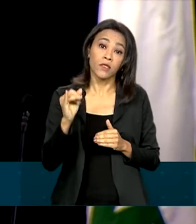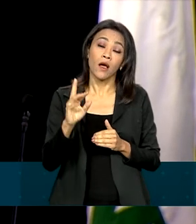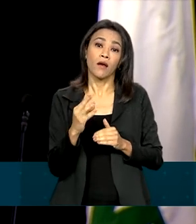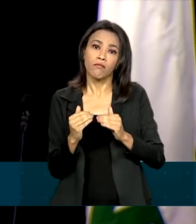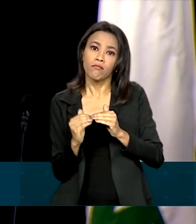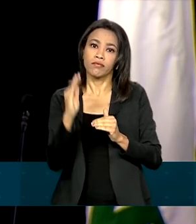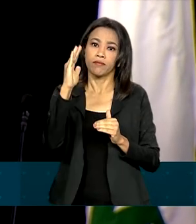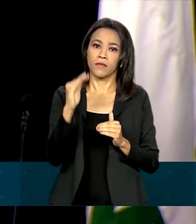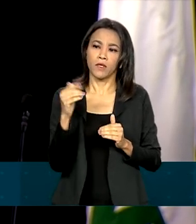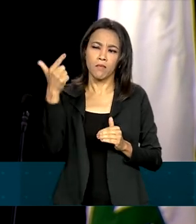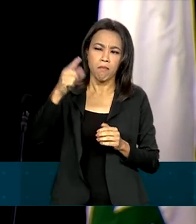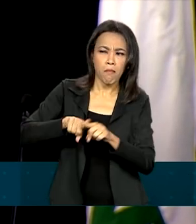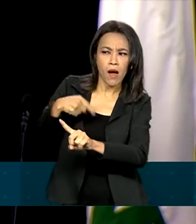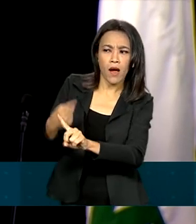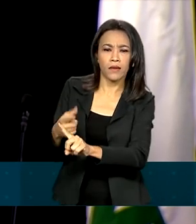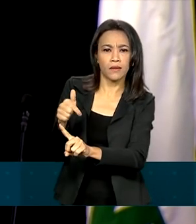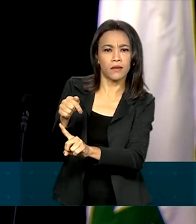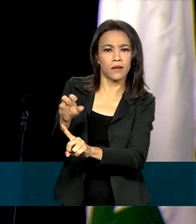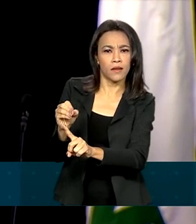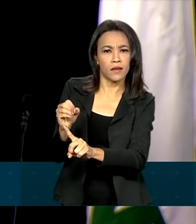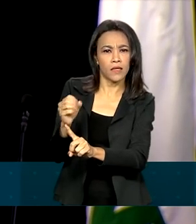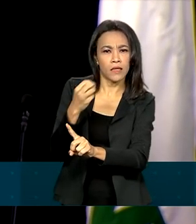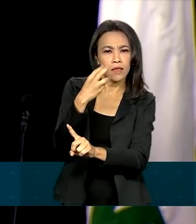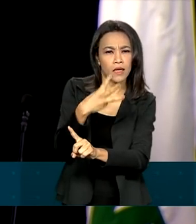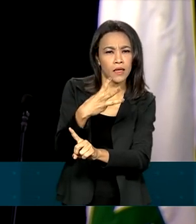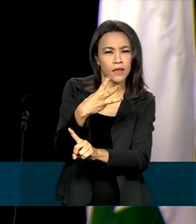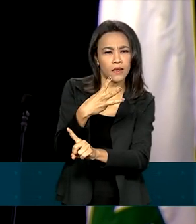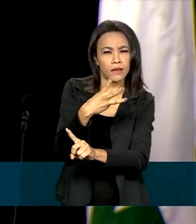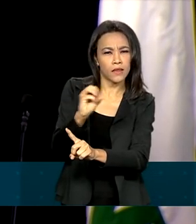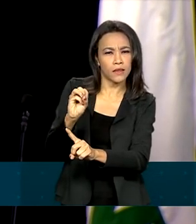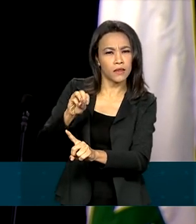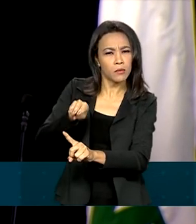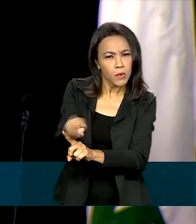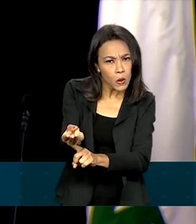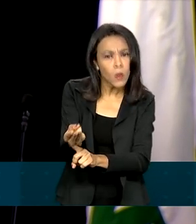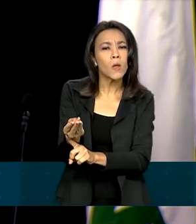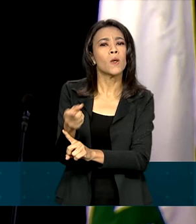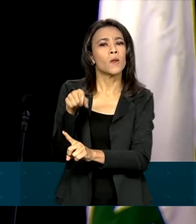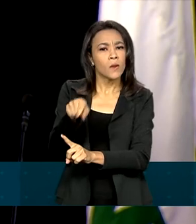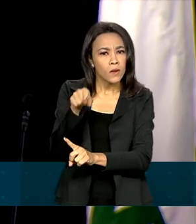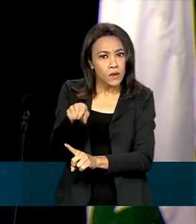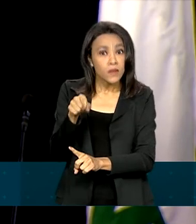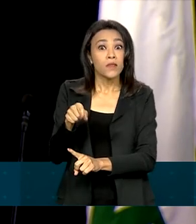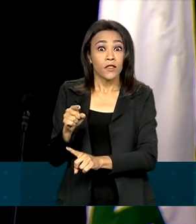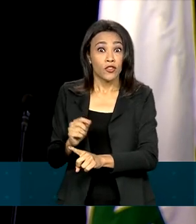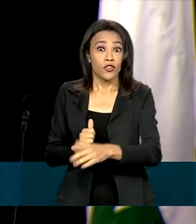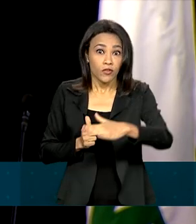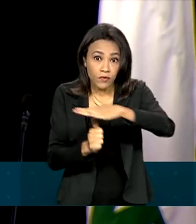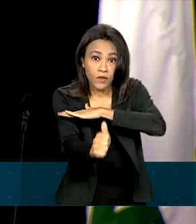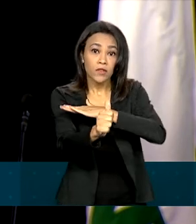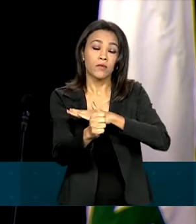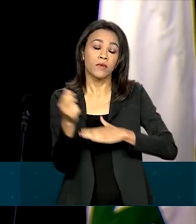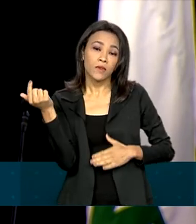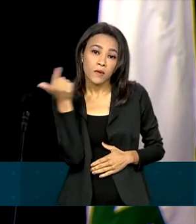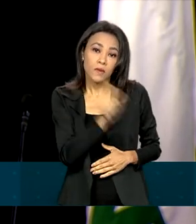estão vindo, esses 70, a gente pode atingir 300 bilhões de expectativas de investimento e aí finalmente conseguir